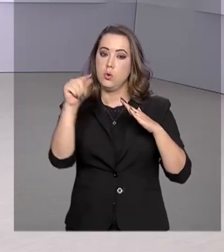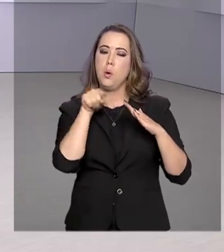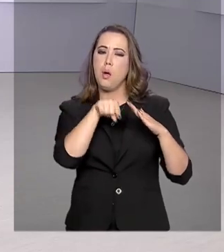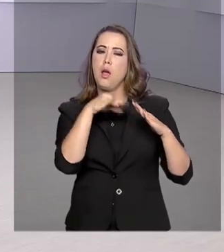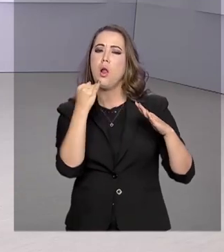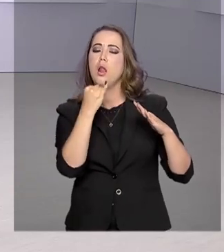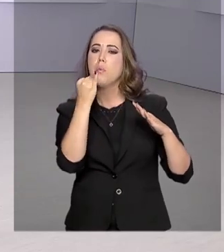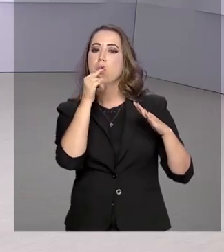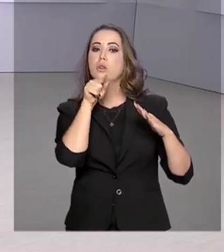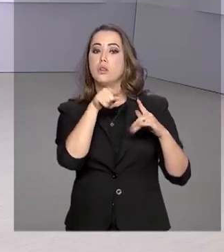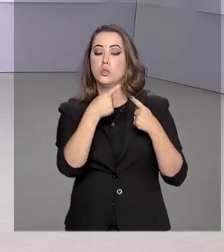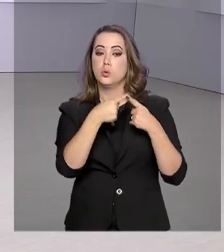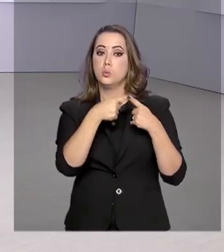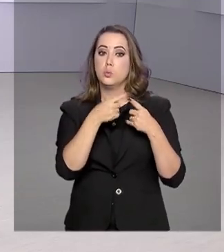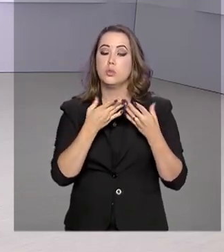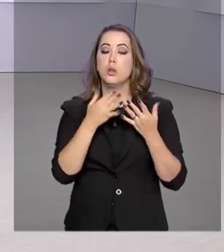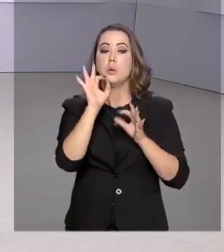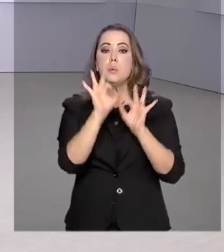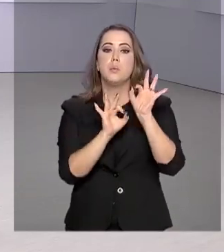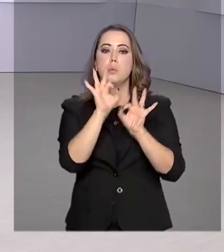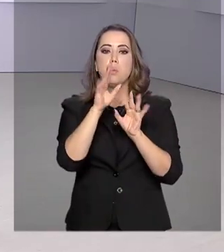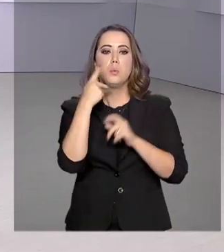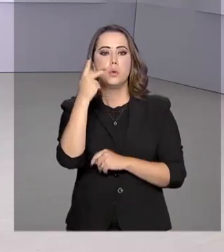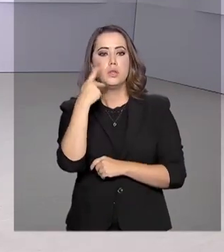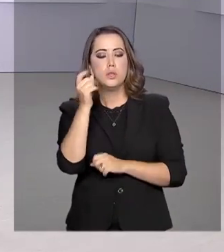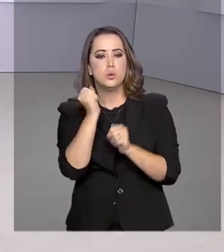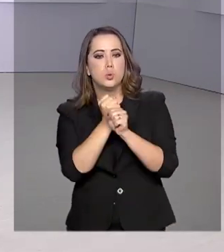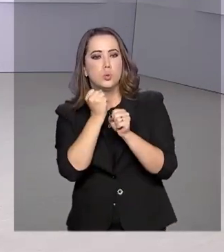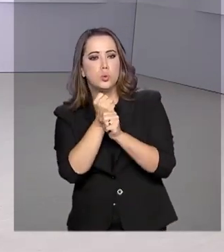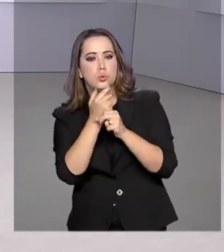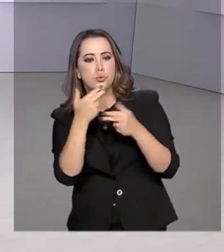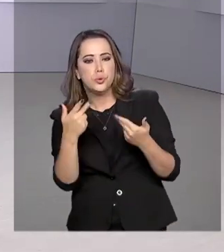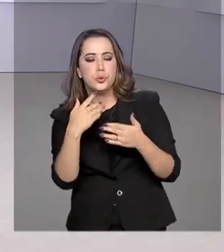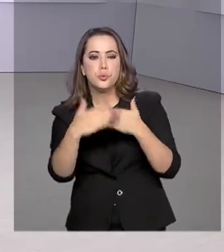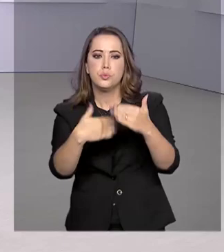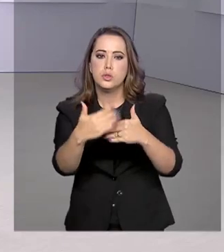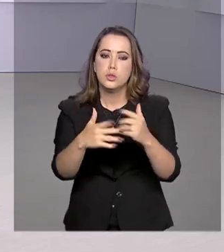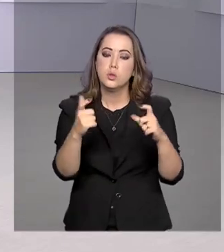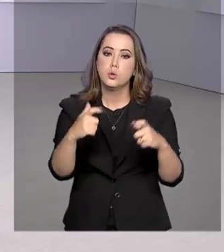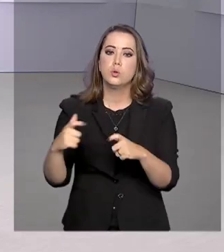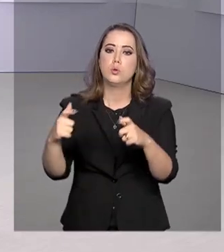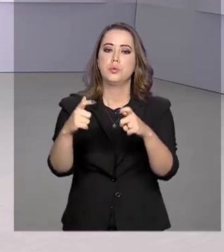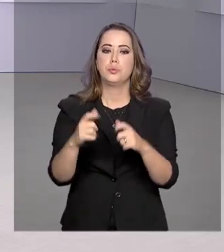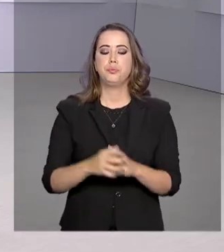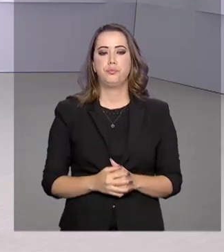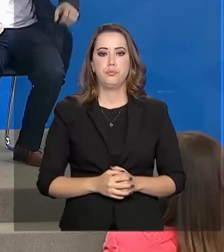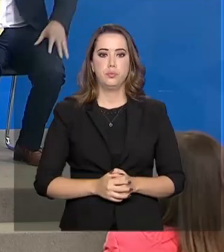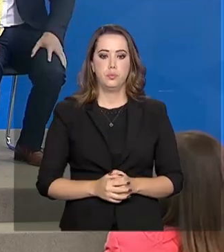responsável pelas políticas de infraestrutura urbana e desenvolvimento regional e produtivo.